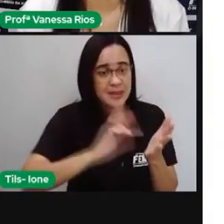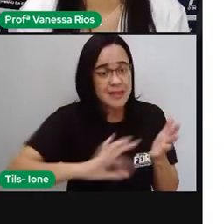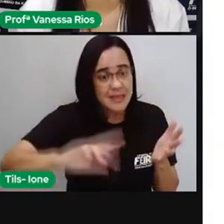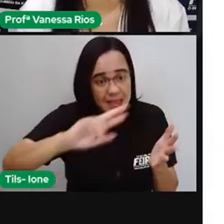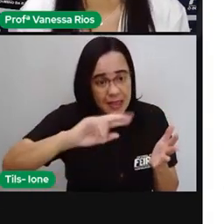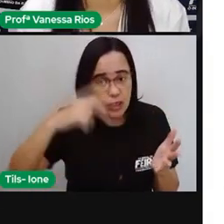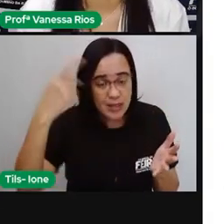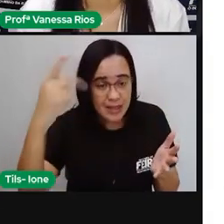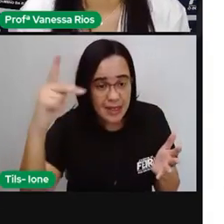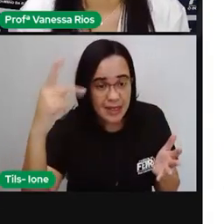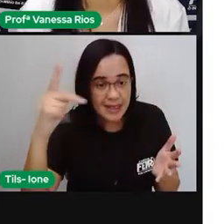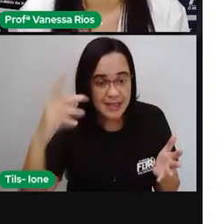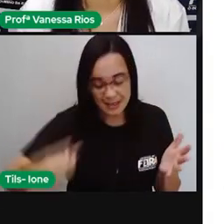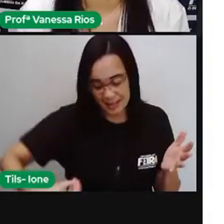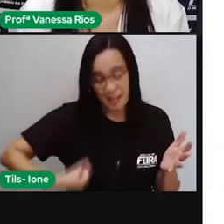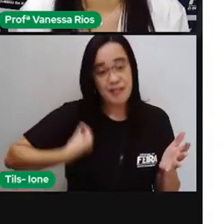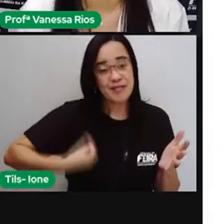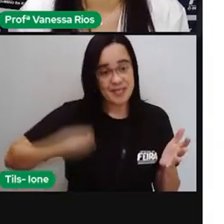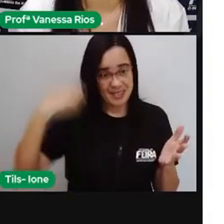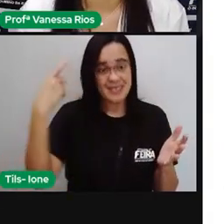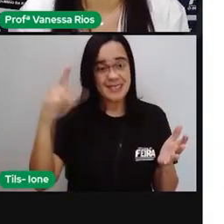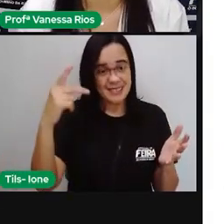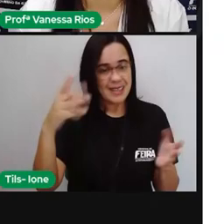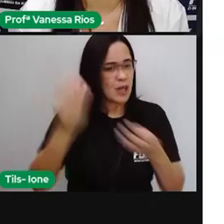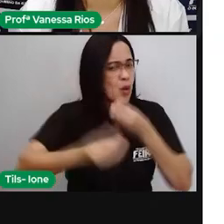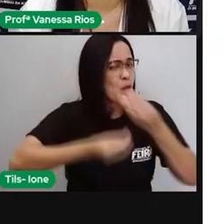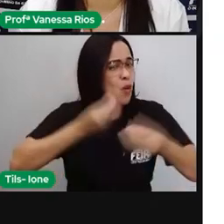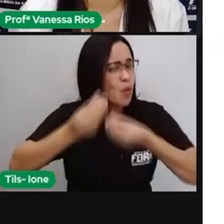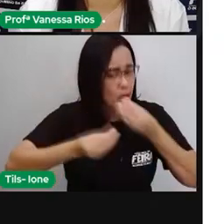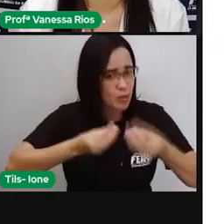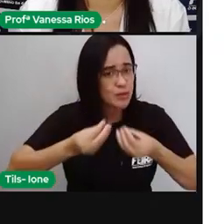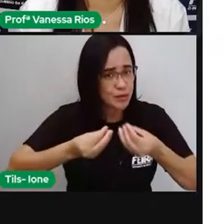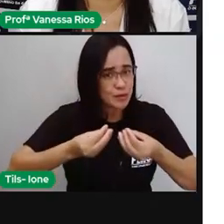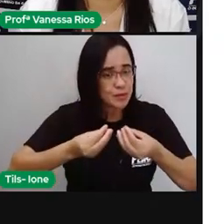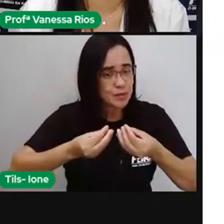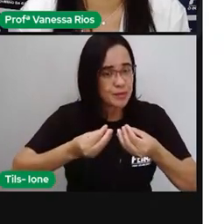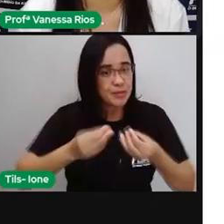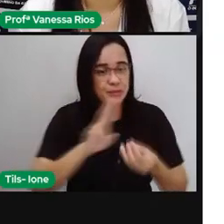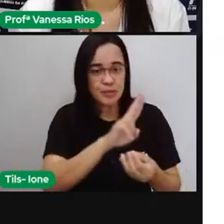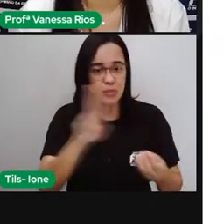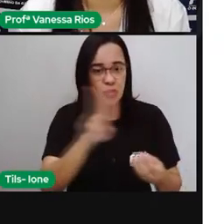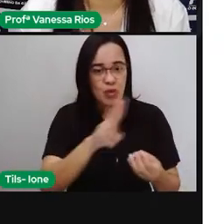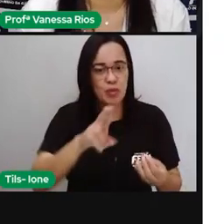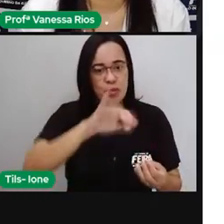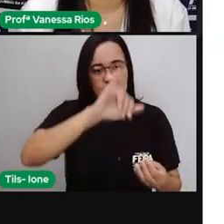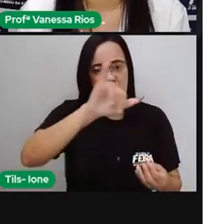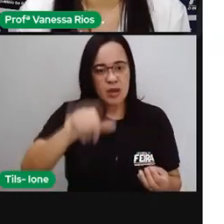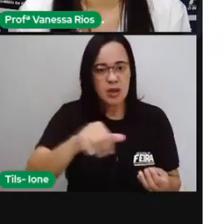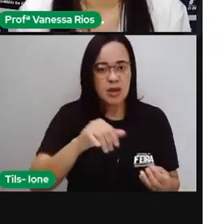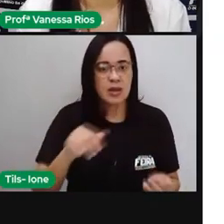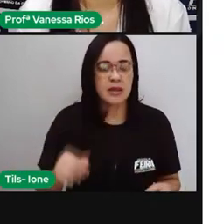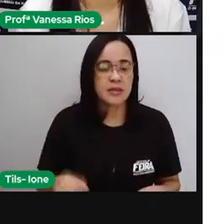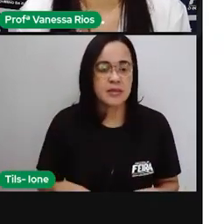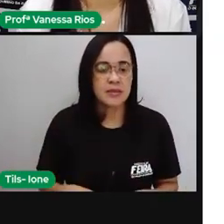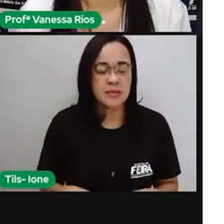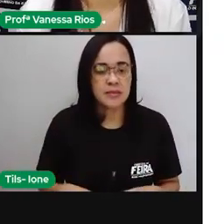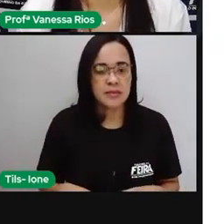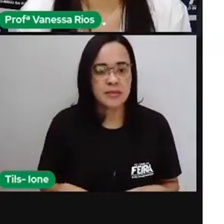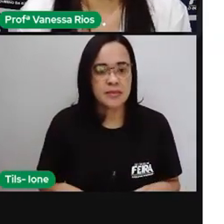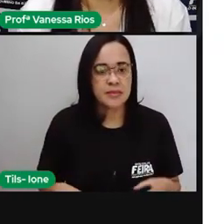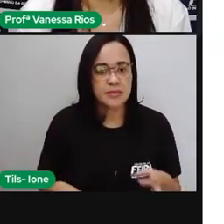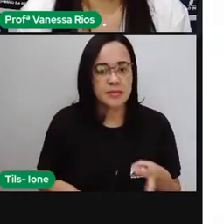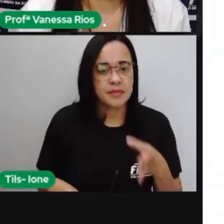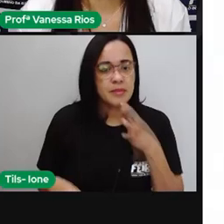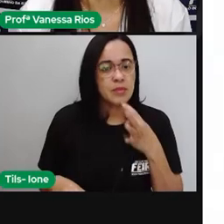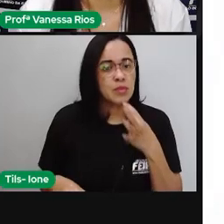durante a vida aí de Miró. A Pró vai apresentar aí o nome dele completo, né, Miró é o nome conhecido aí